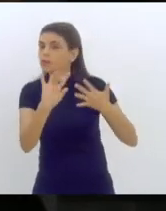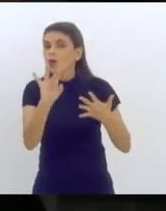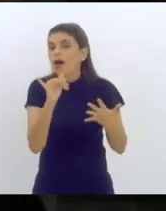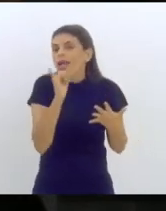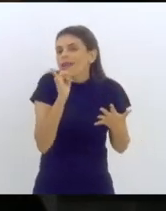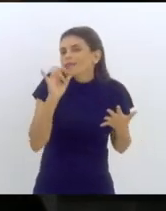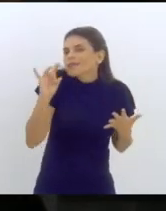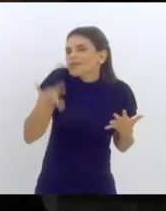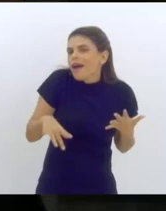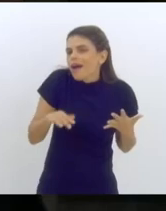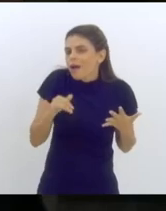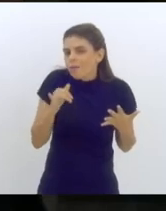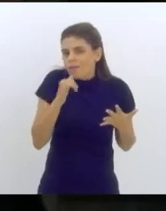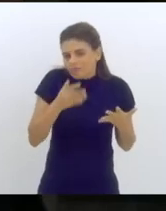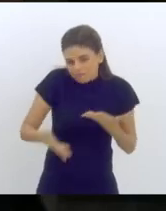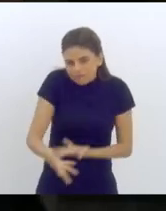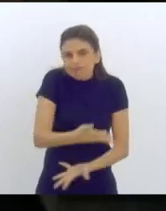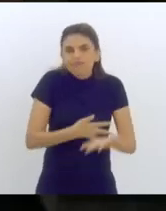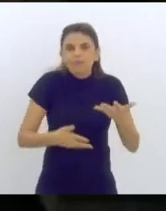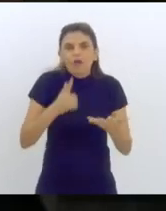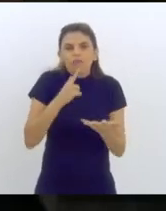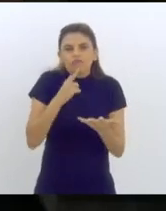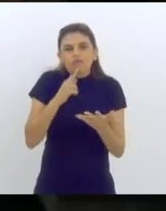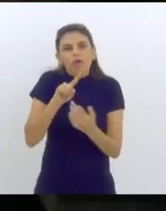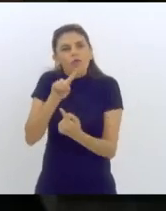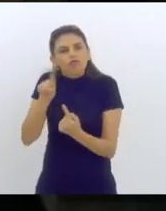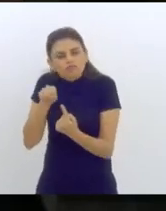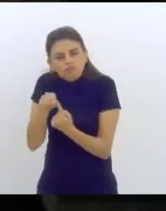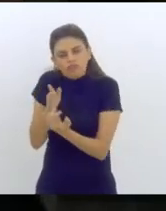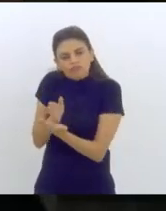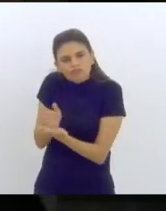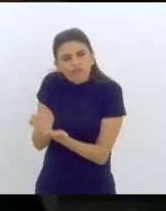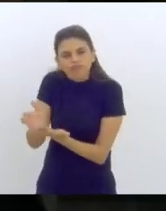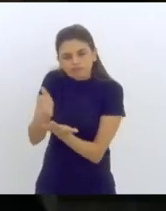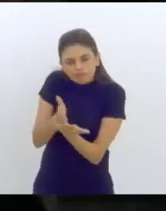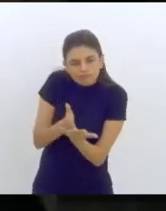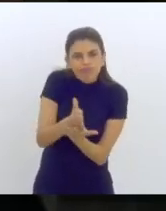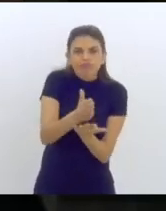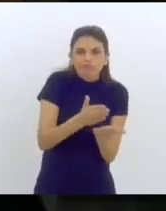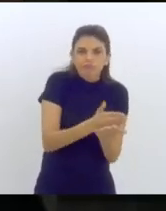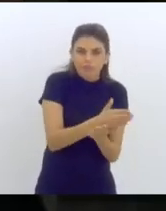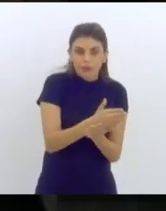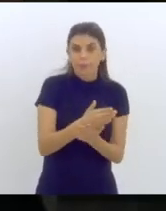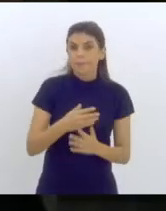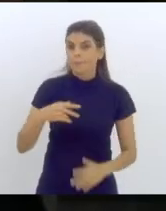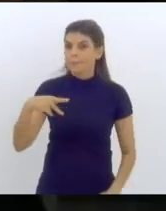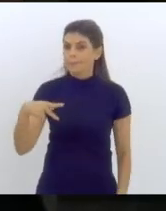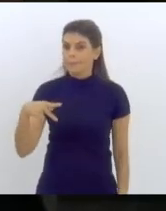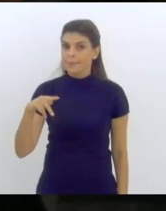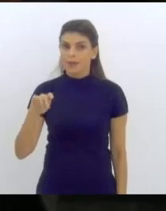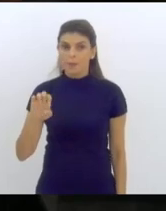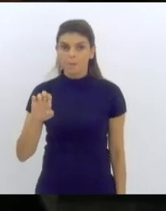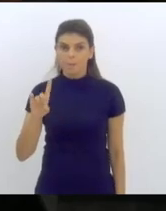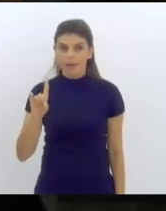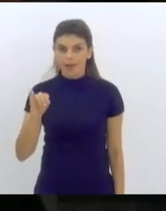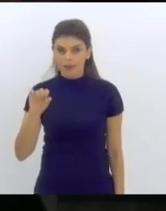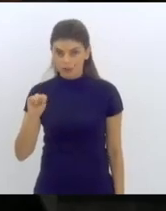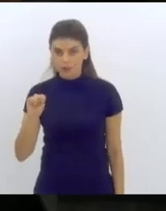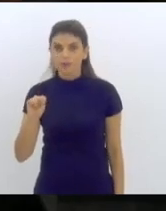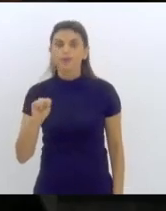de um caminho seguramente que o PEDES, isto é, o Plano